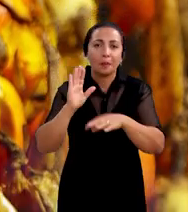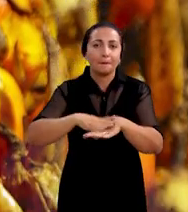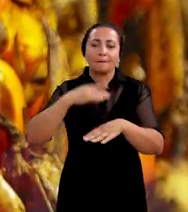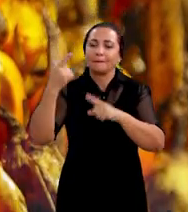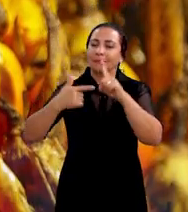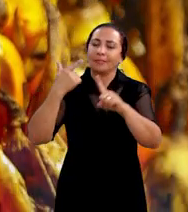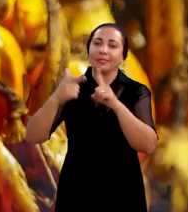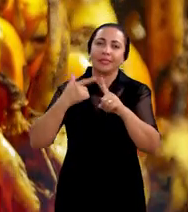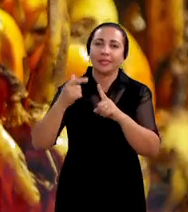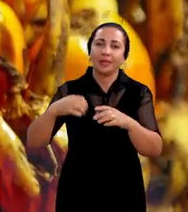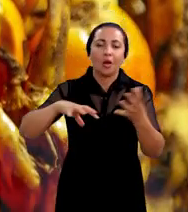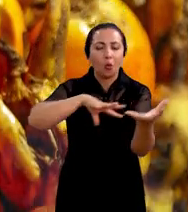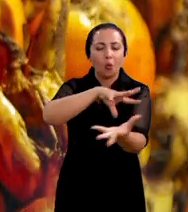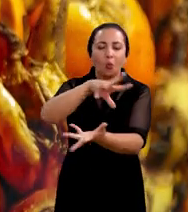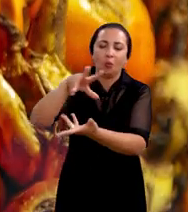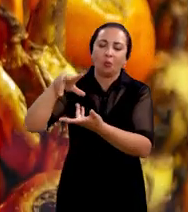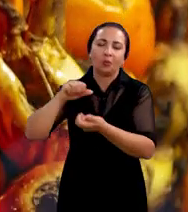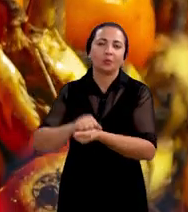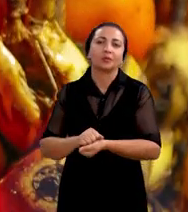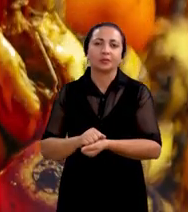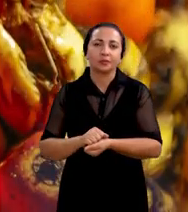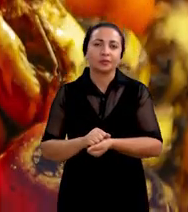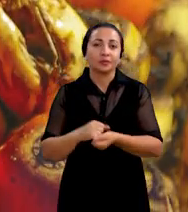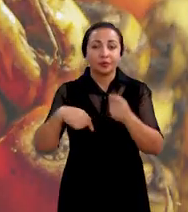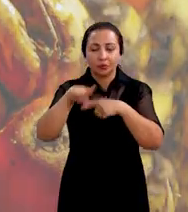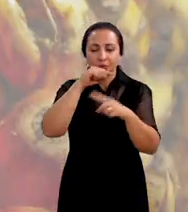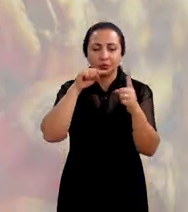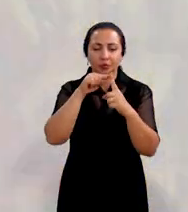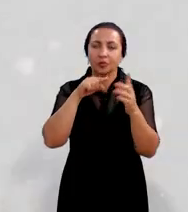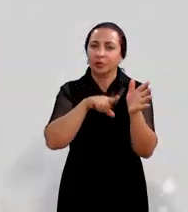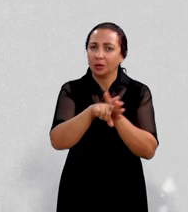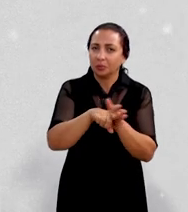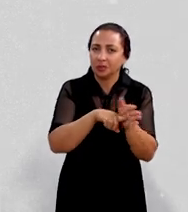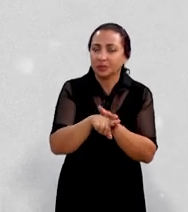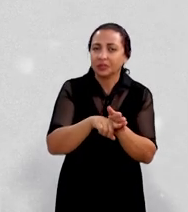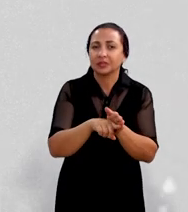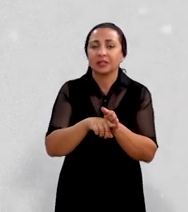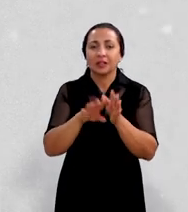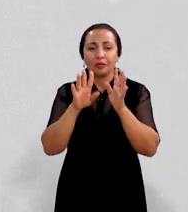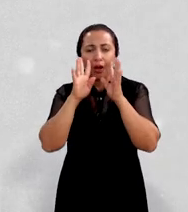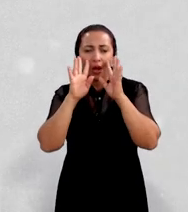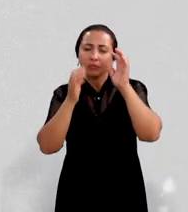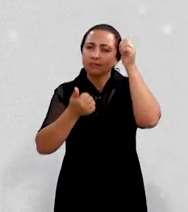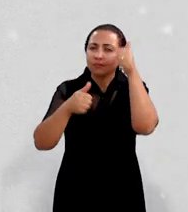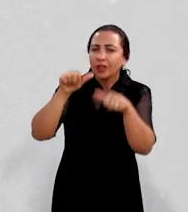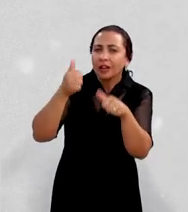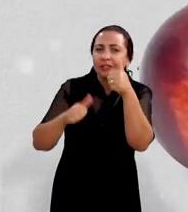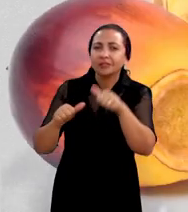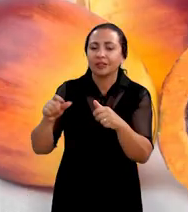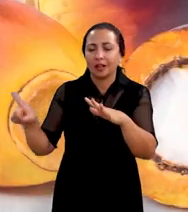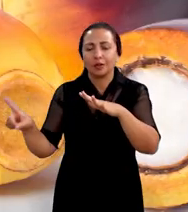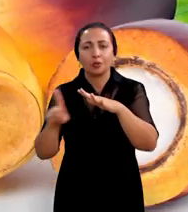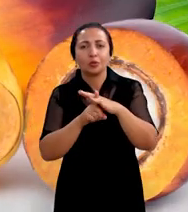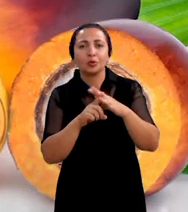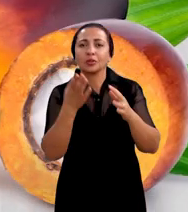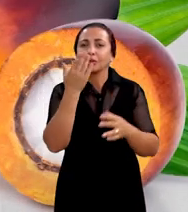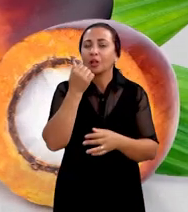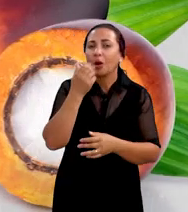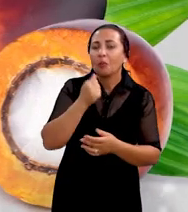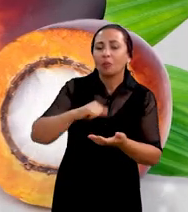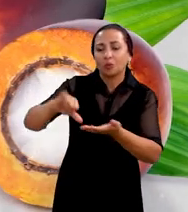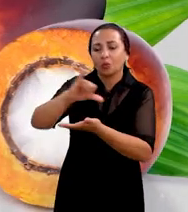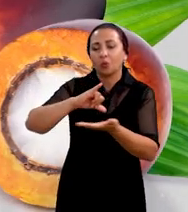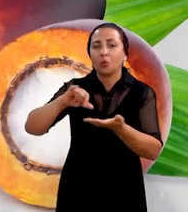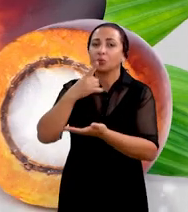oleaginosa de maior produtividade no mundo O objetivo da pesquisa foi justamente avaliar a inclusão da torta de